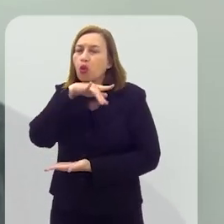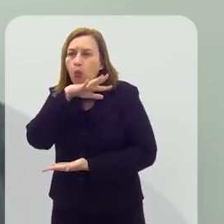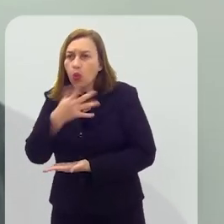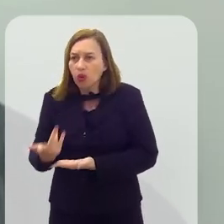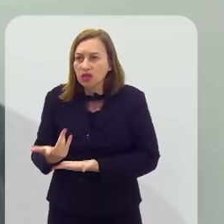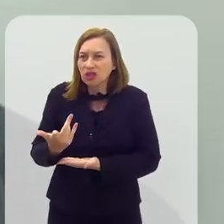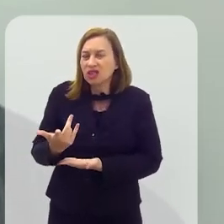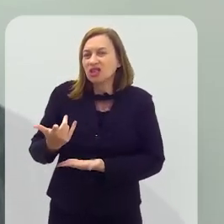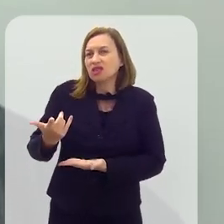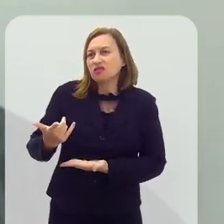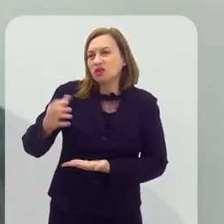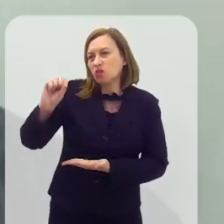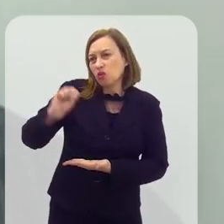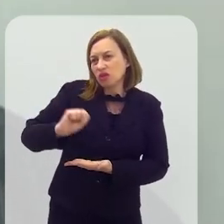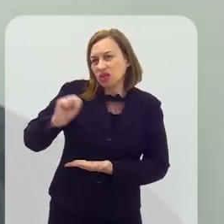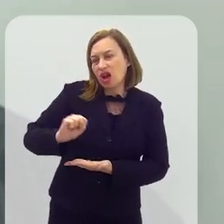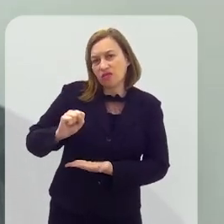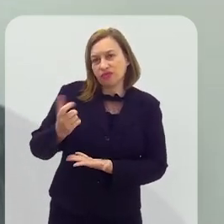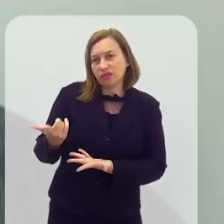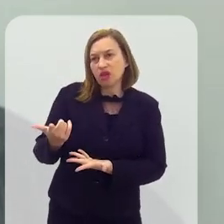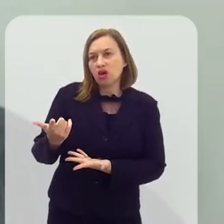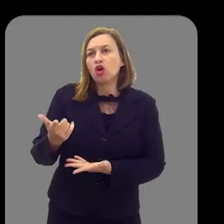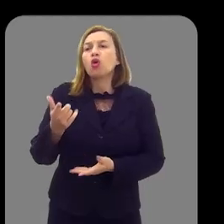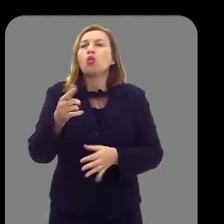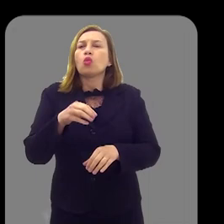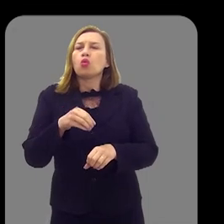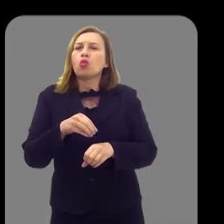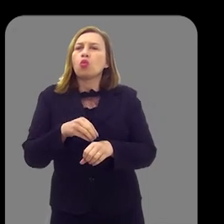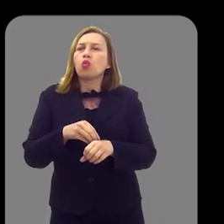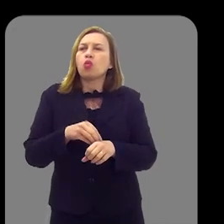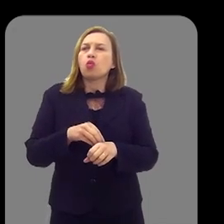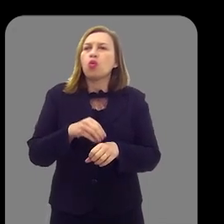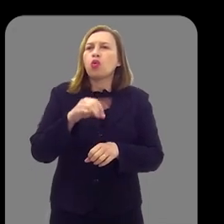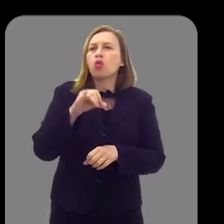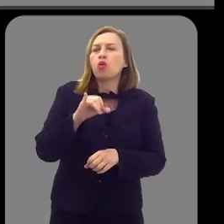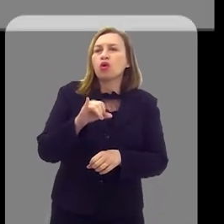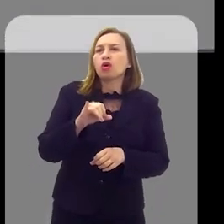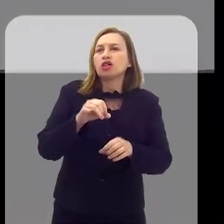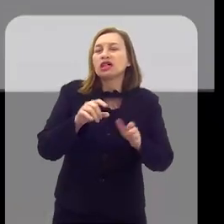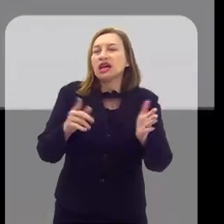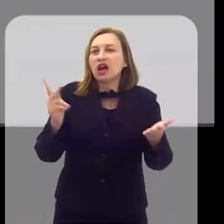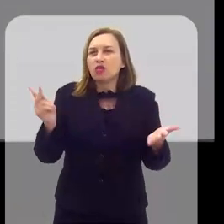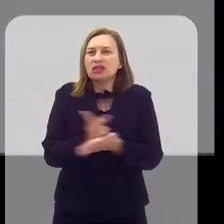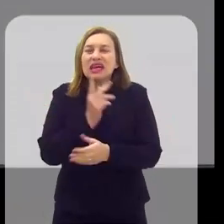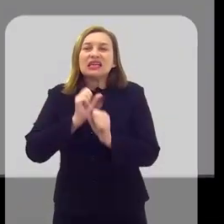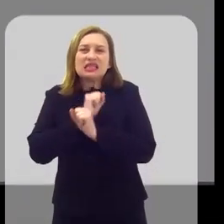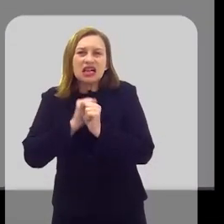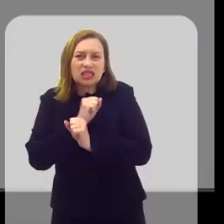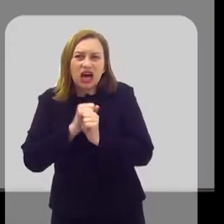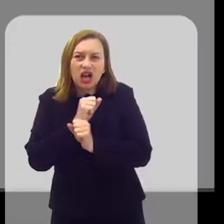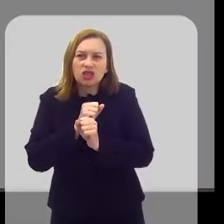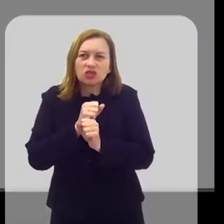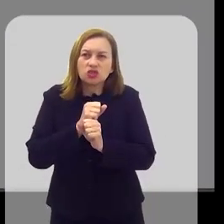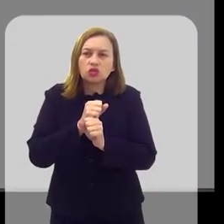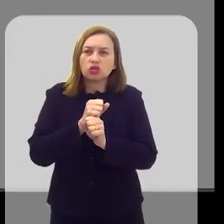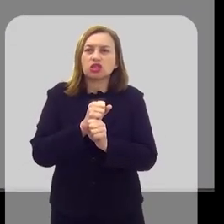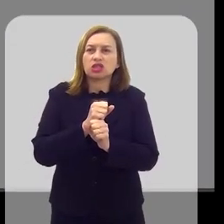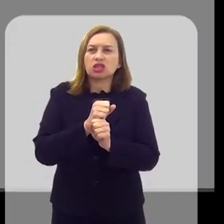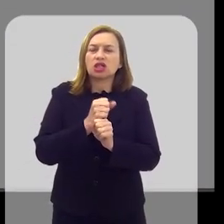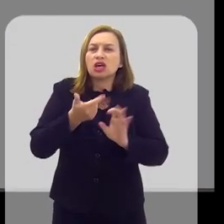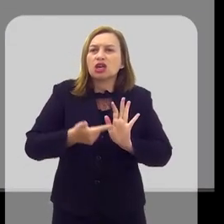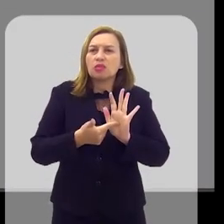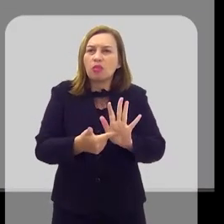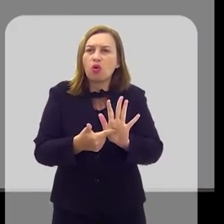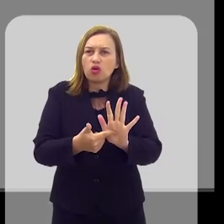fica no mais recente, na oitava posição. O índice de inovação global, que acontece todo ano e mede o